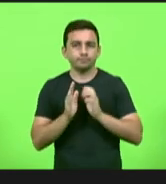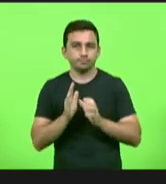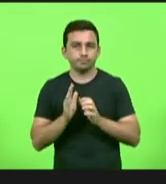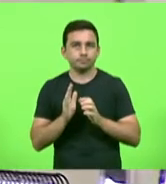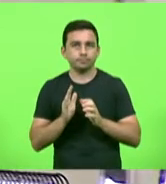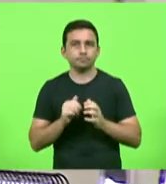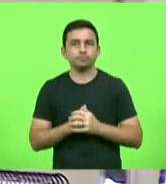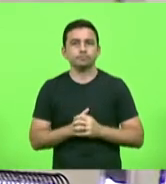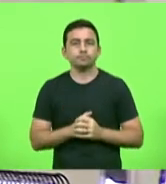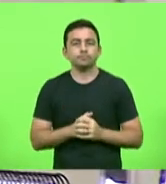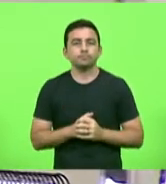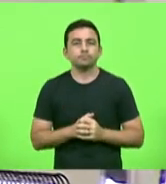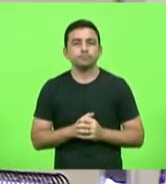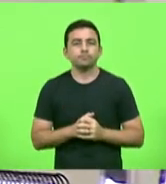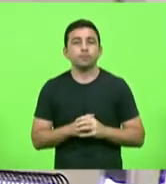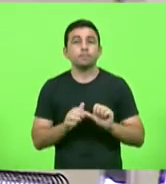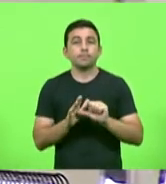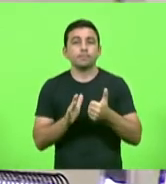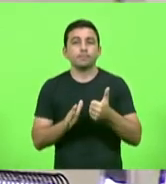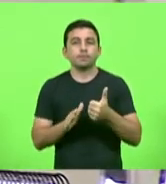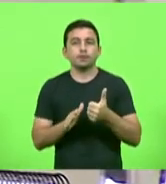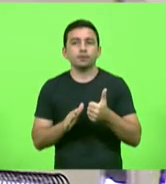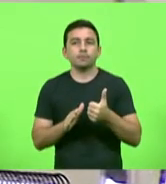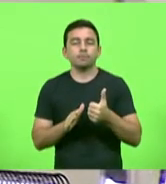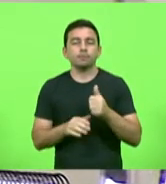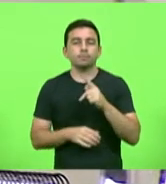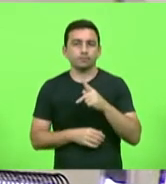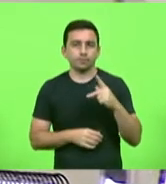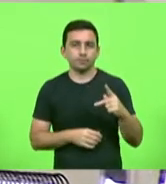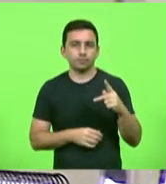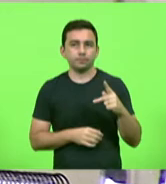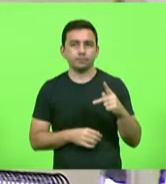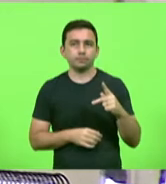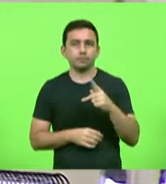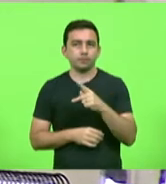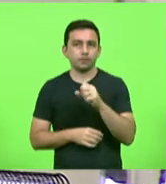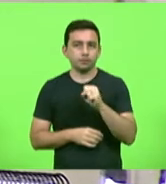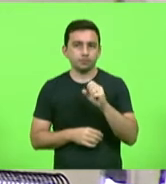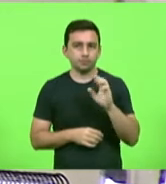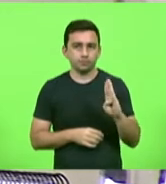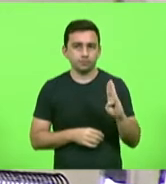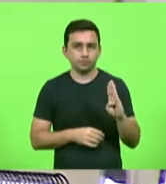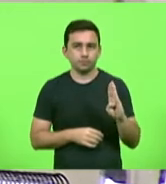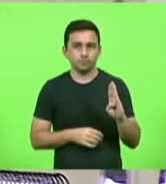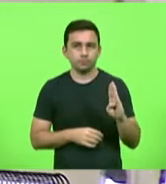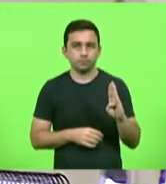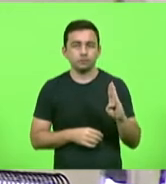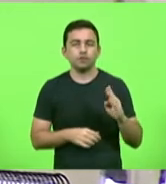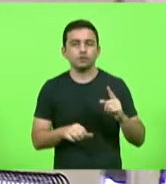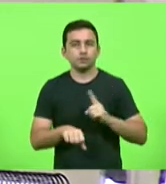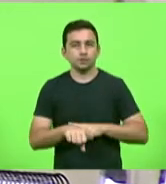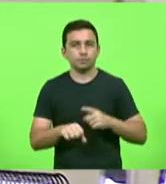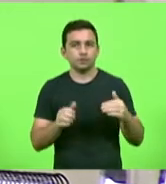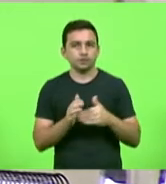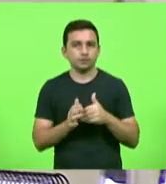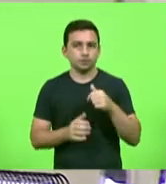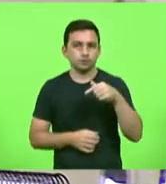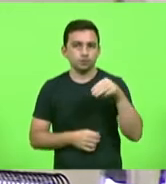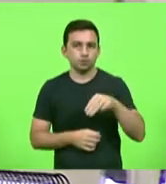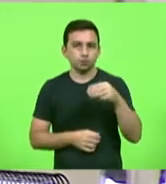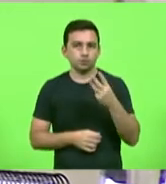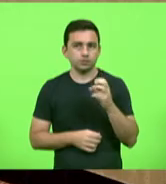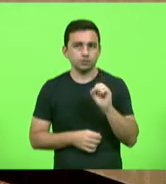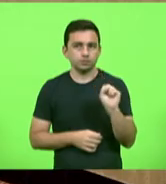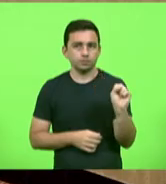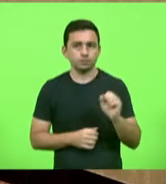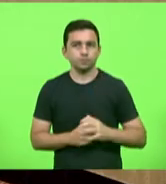primeiro partido eu bloco PP PSB por 7 minutos e 30 segundos